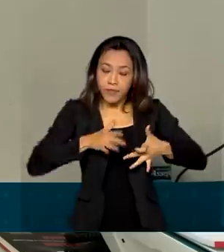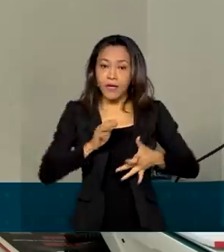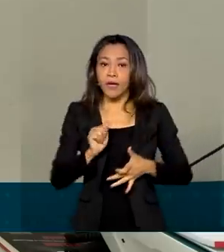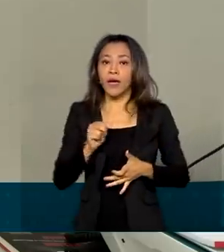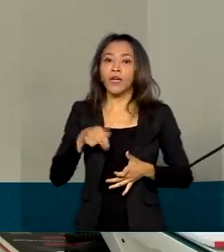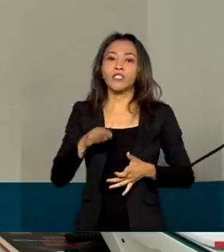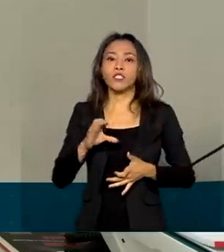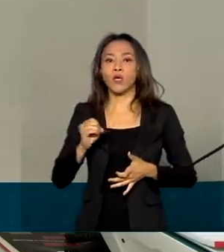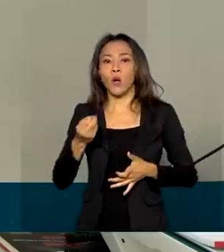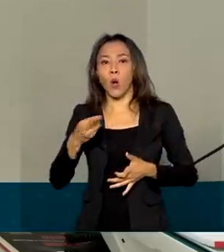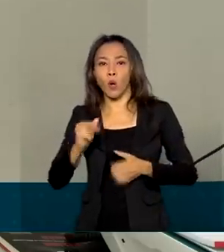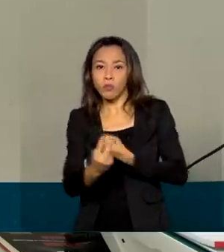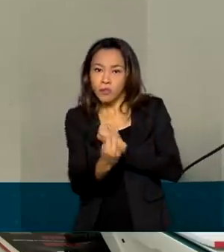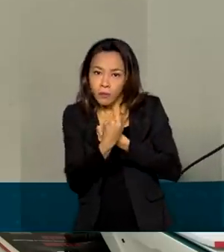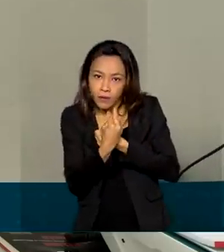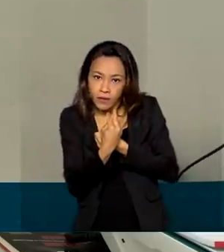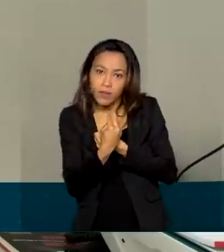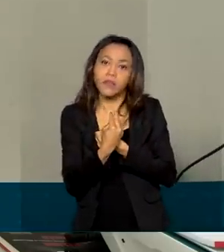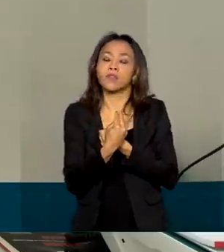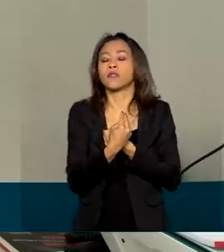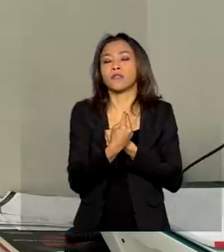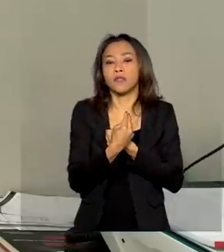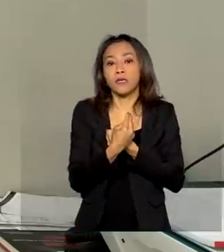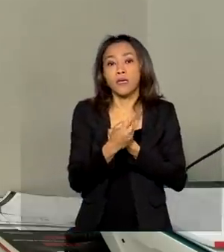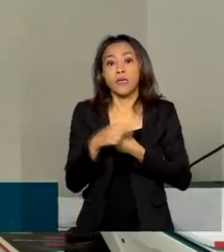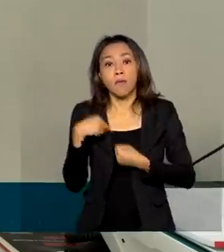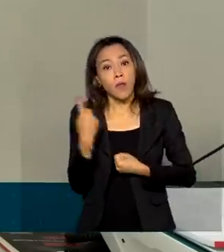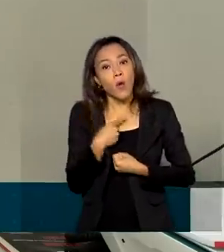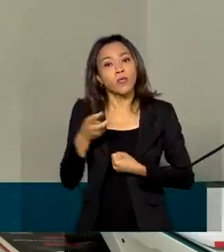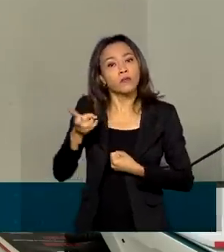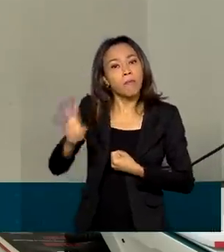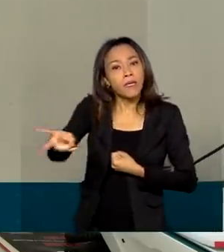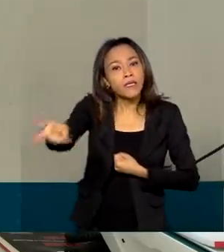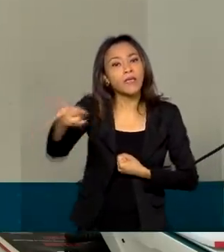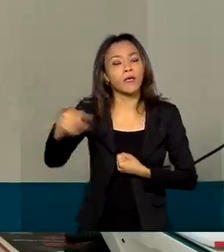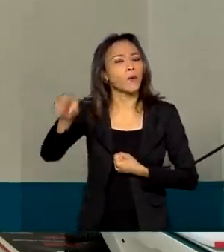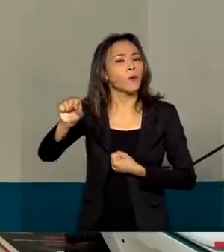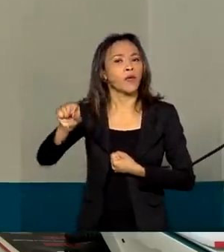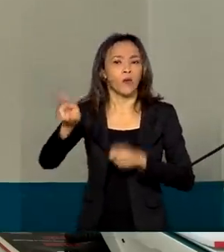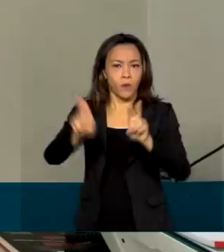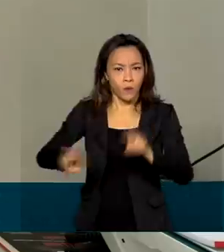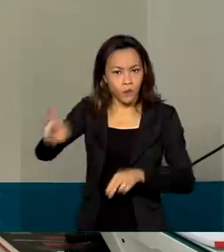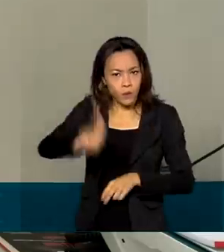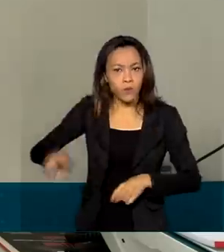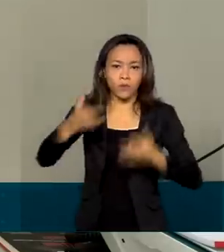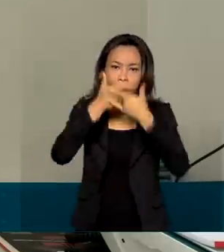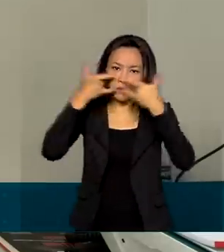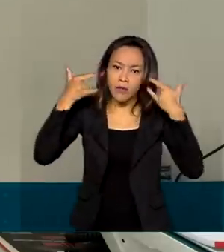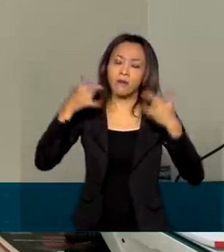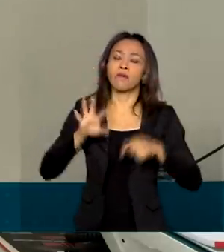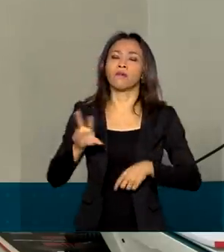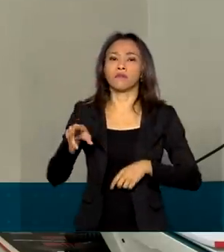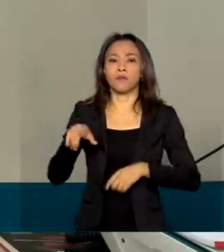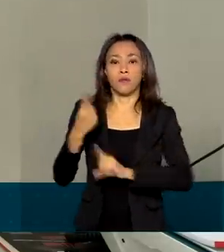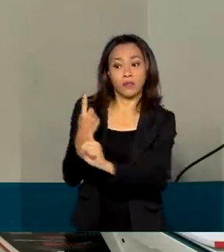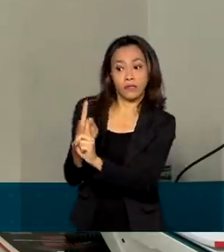manter essa etiqueta social de uso de máscara, de distanciamento social,